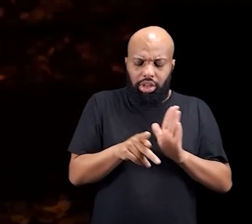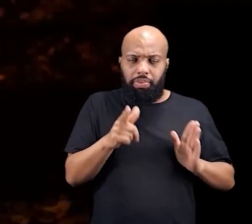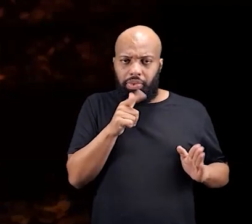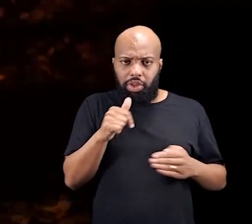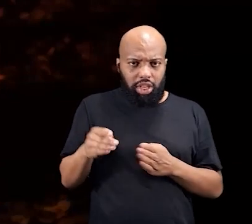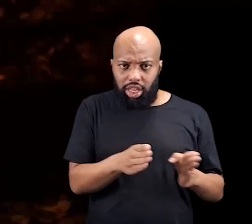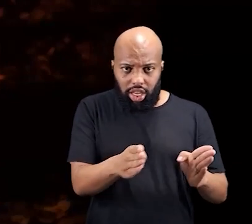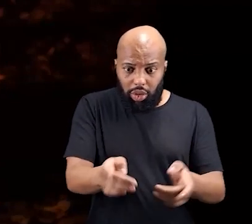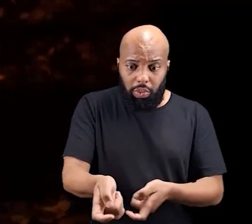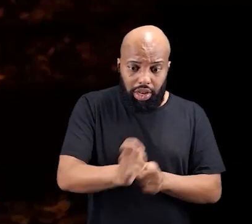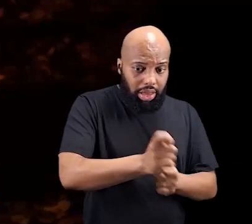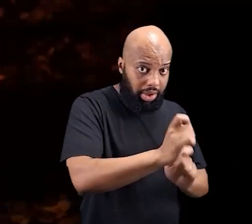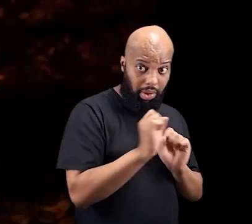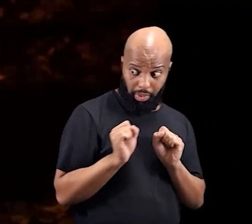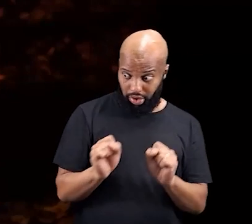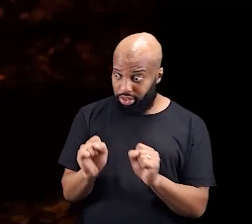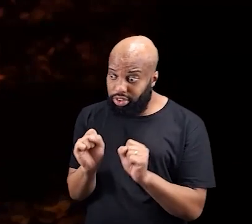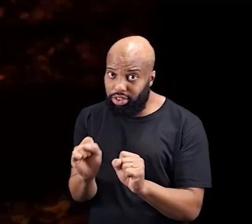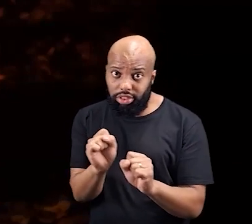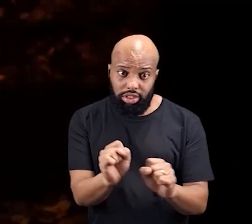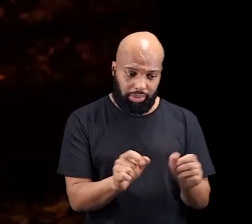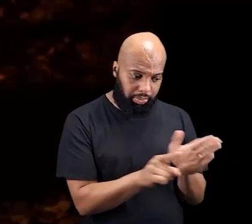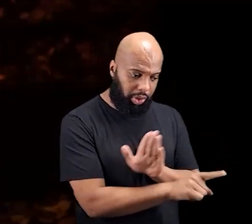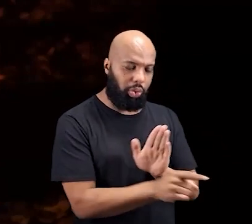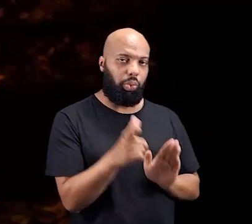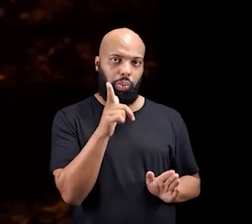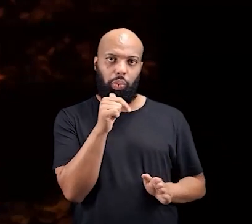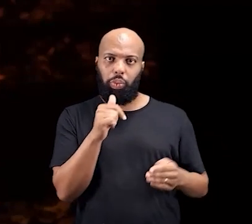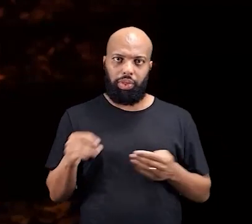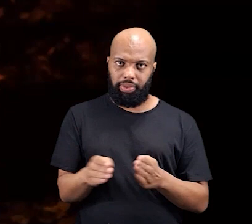para que a pescaria aconteça.